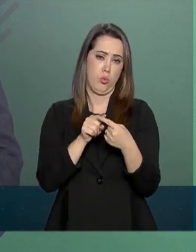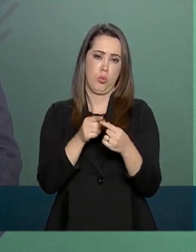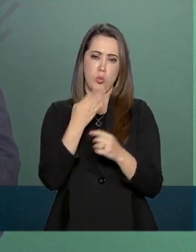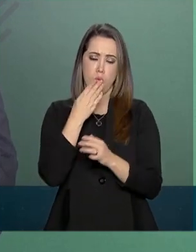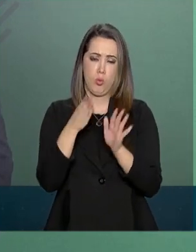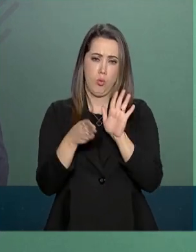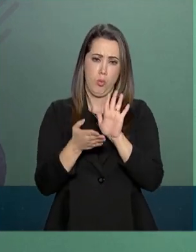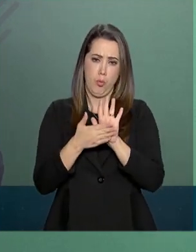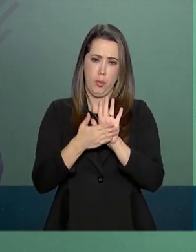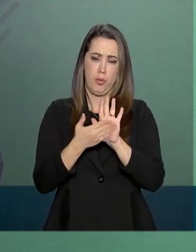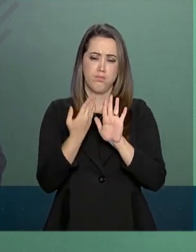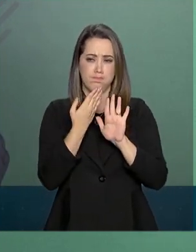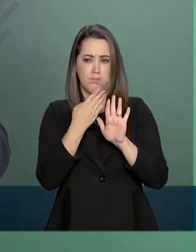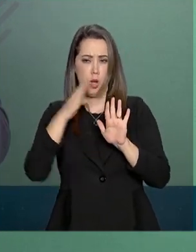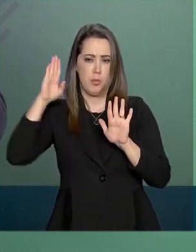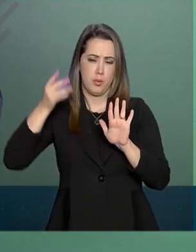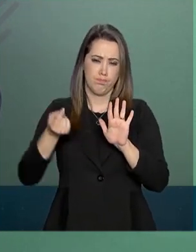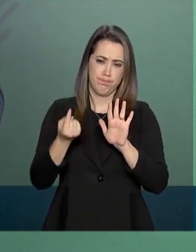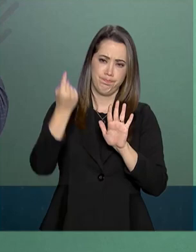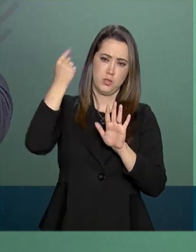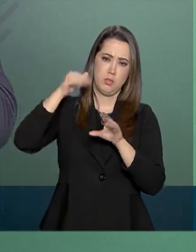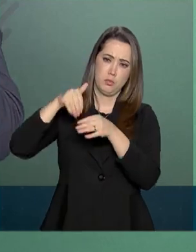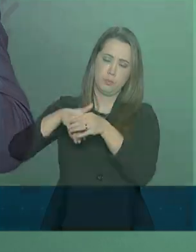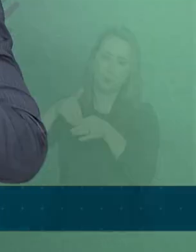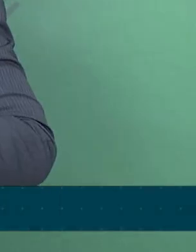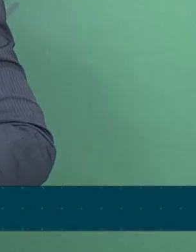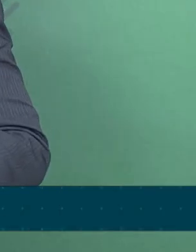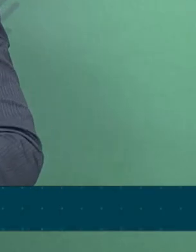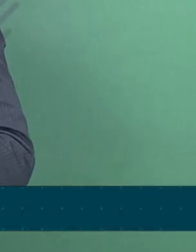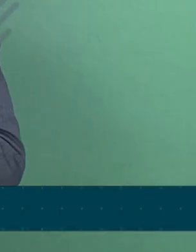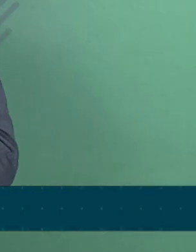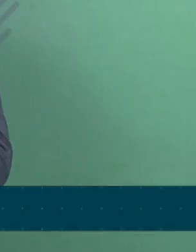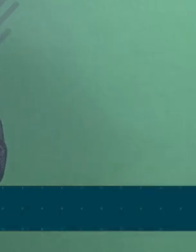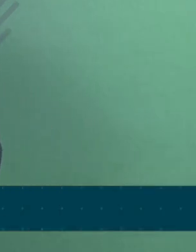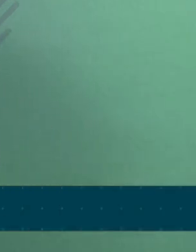Eu me coloco agora à disposição de vocês para outras perguntas.